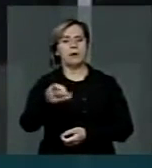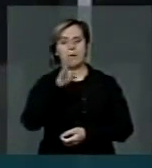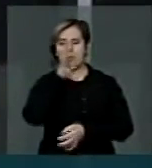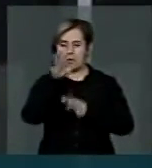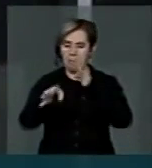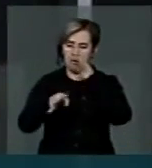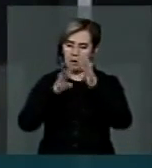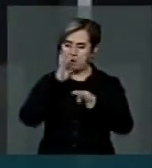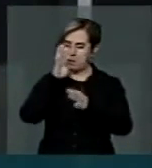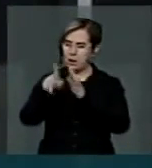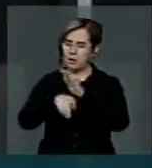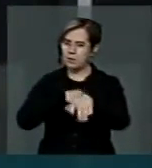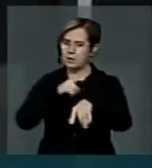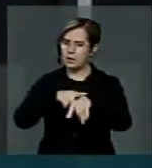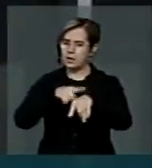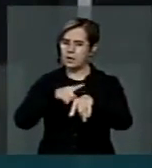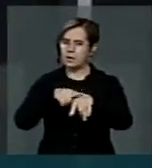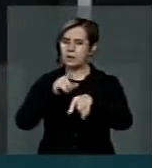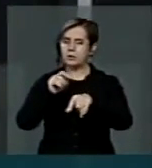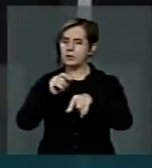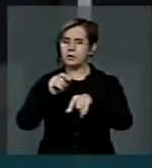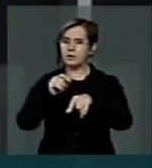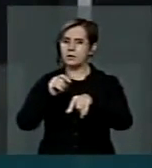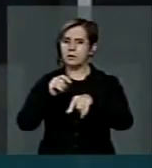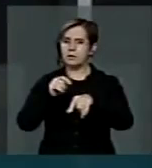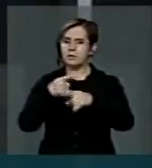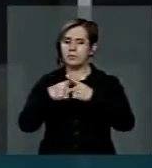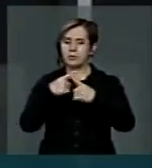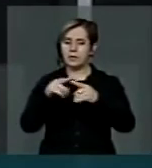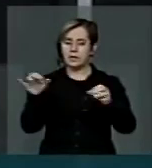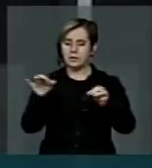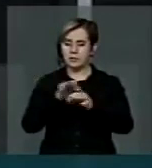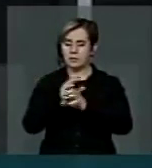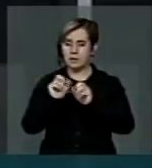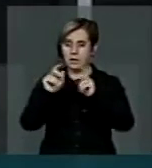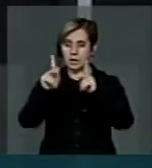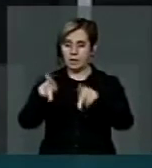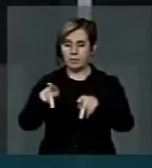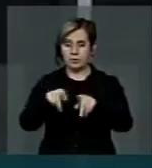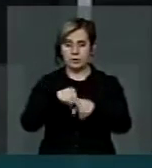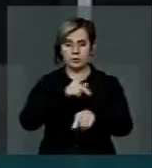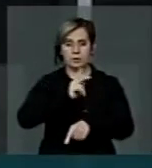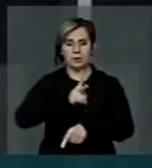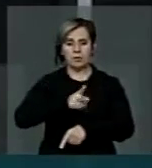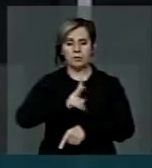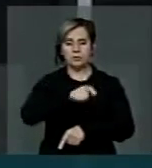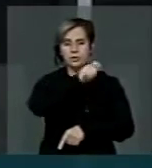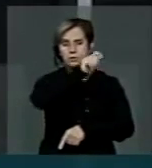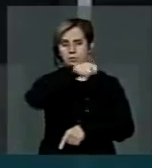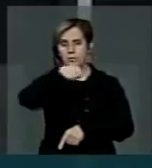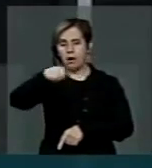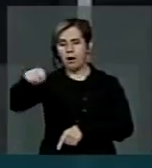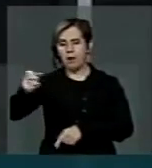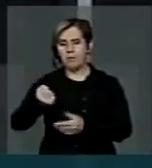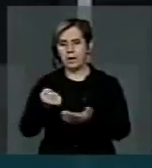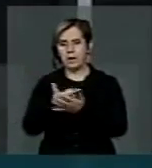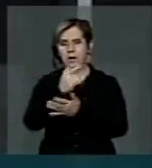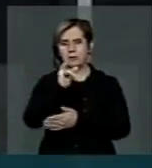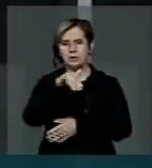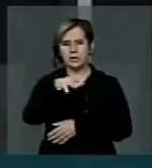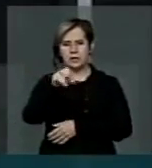no recolhimento do INSS. A PEC 555 exatamente vai evitar isso. Nós vamos